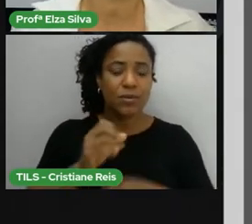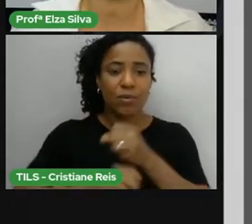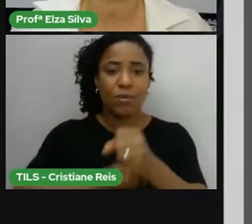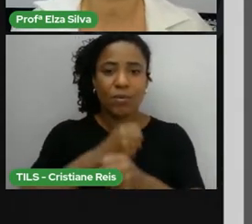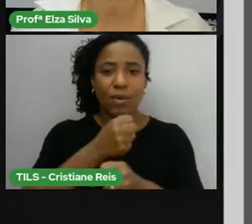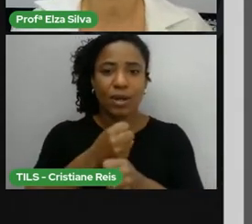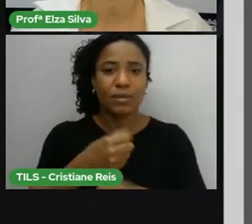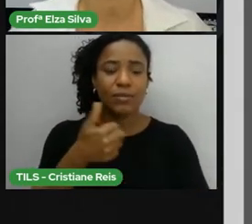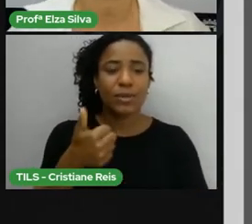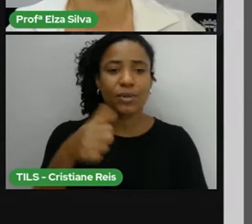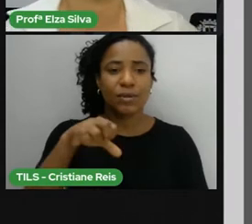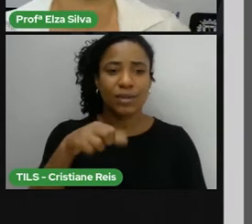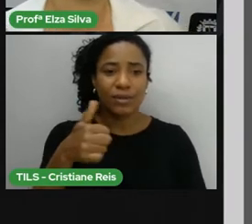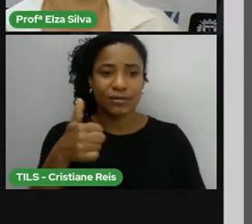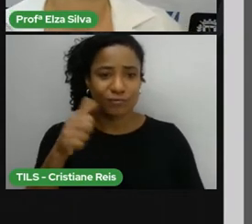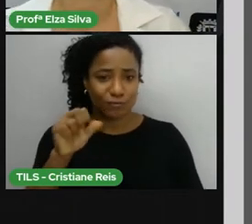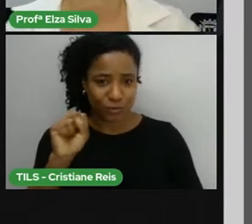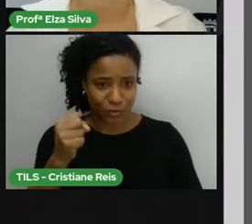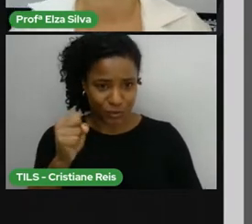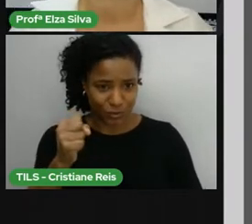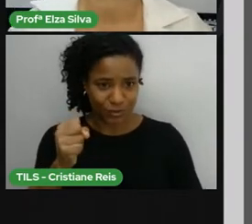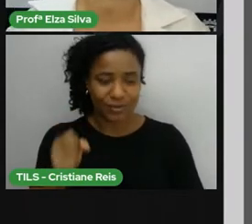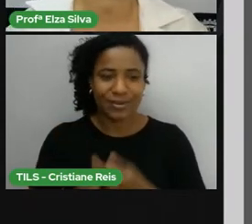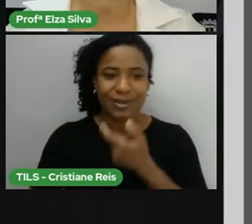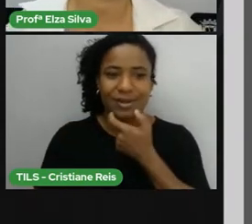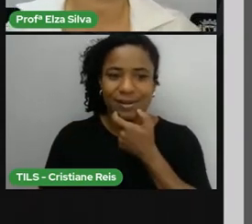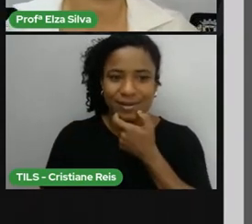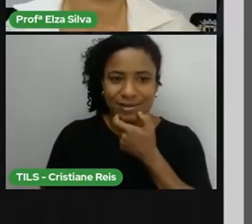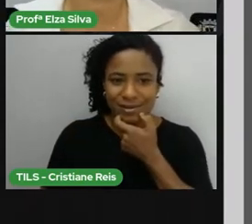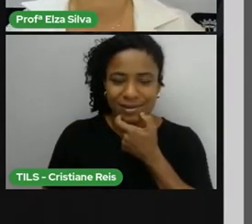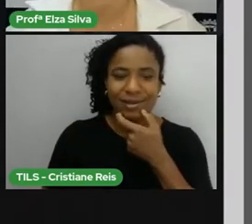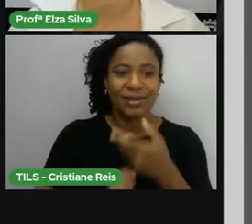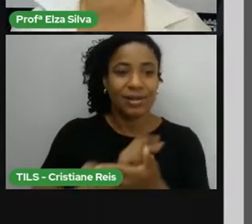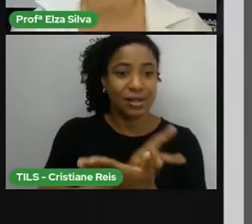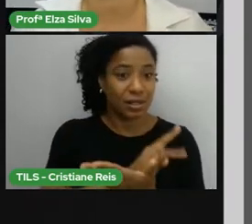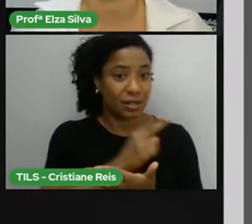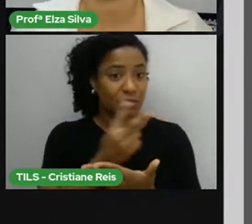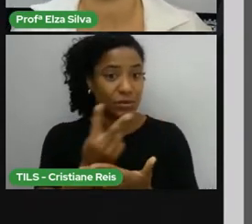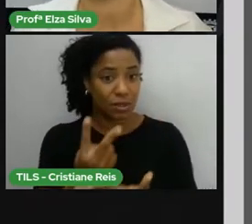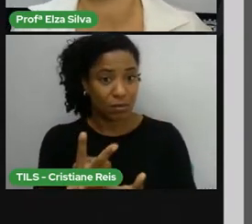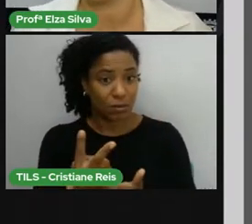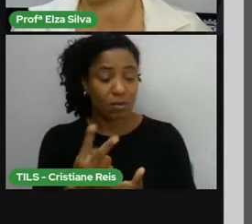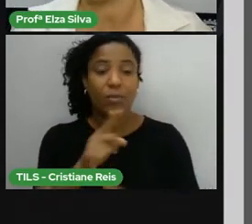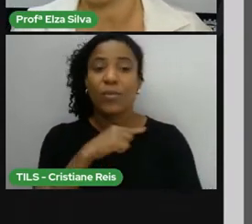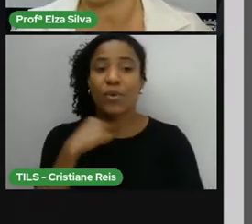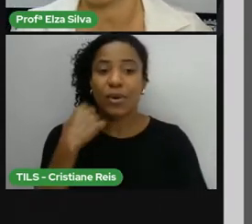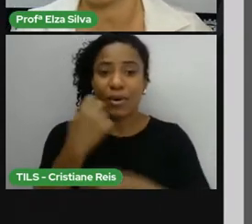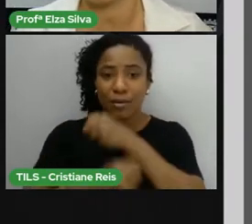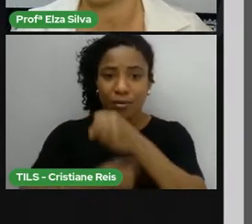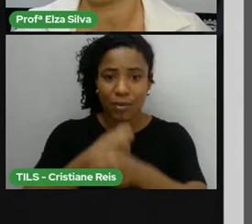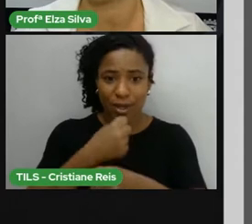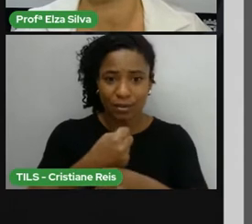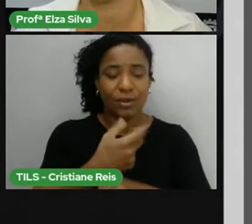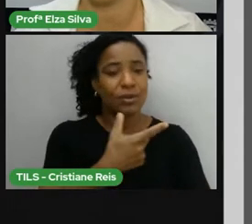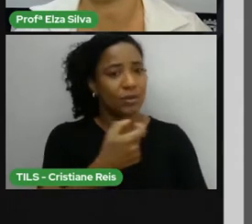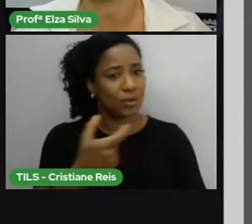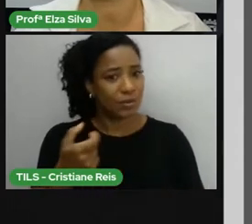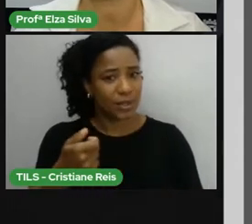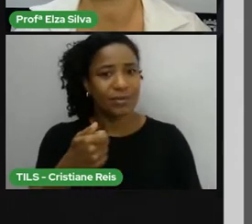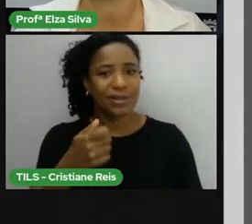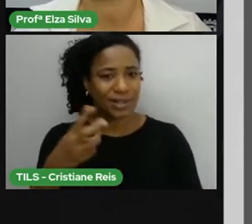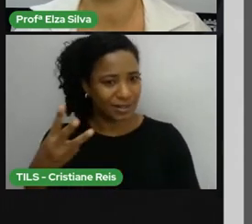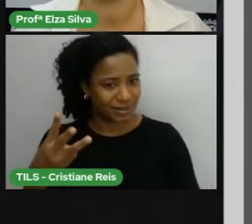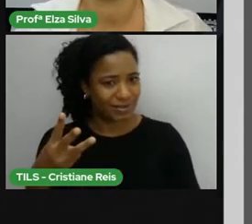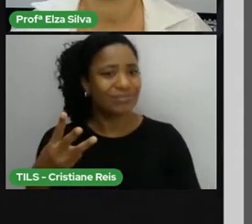and he died in 2013, e morreu em 2013, muito recentemente, não é?